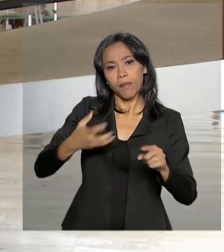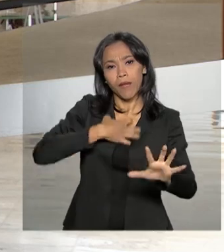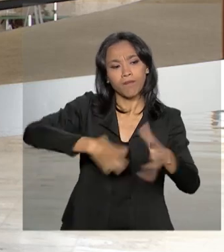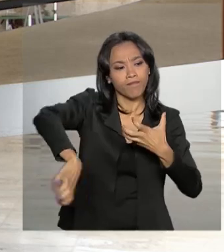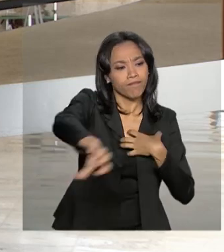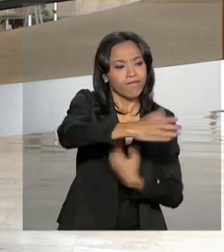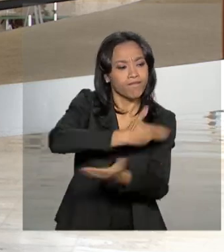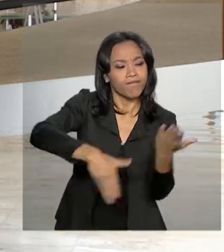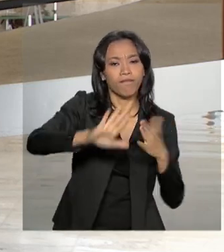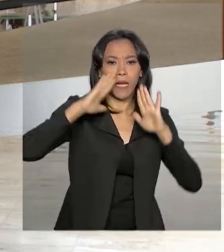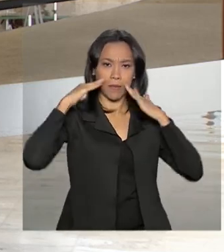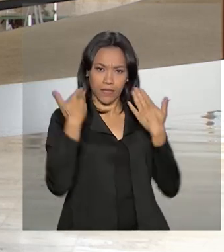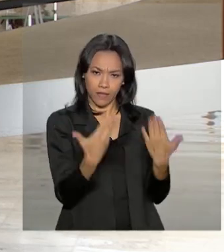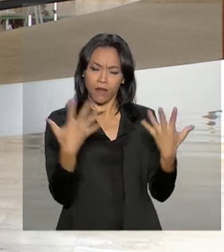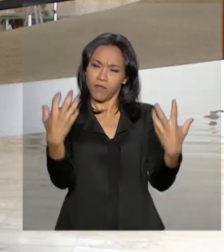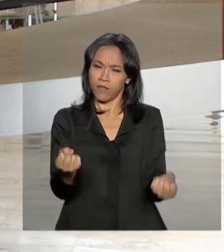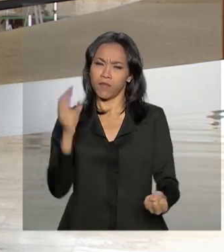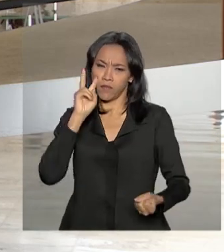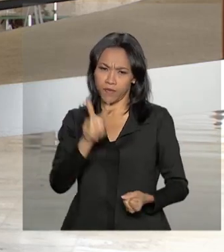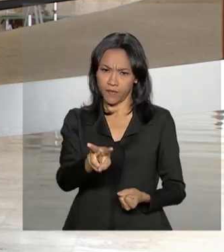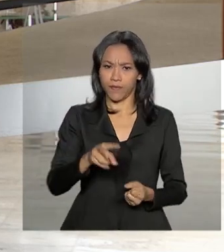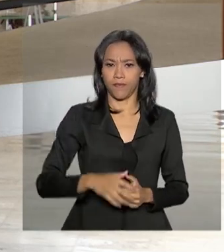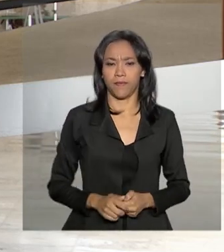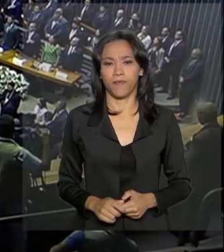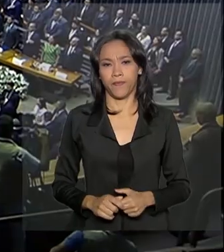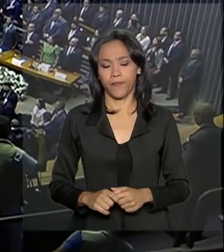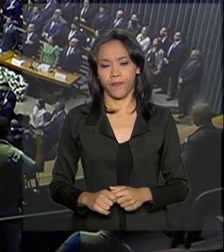apresentar. Vamos ver na reportagem.